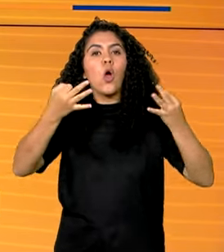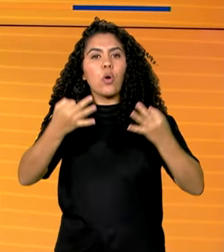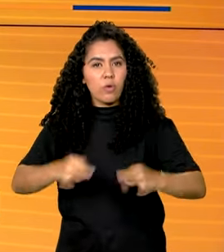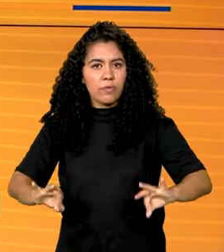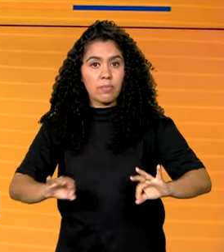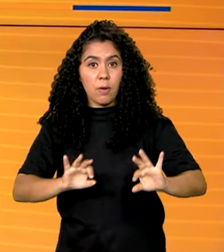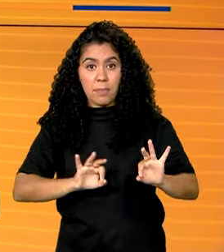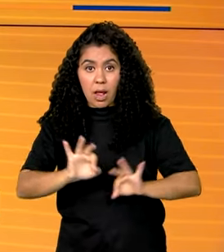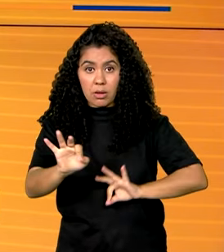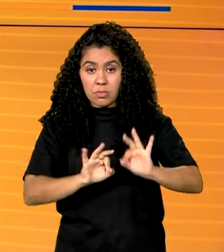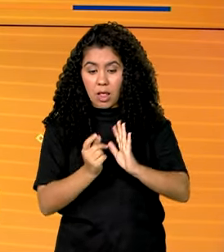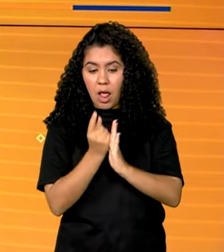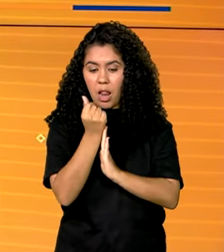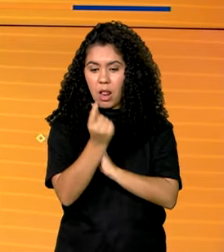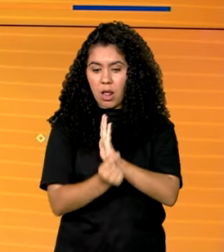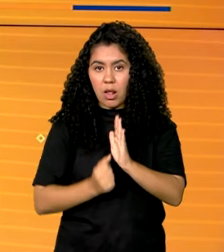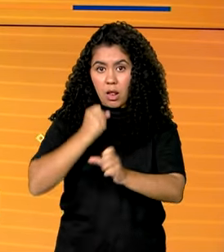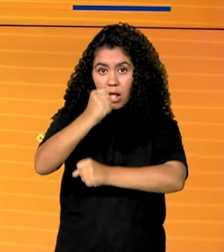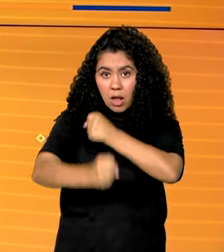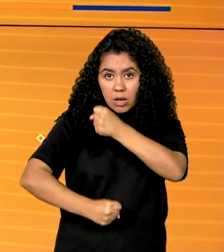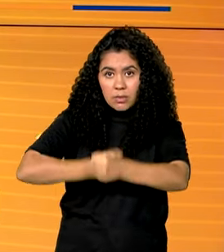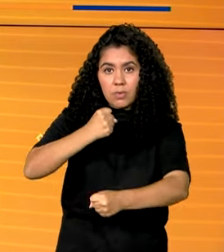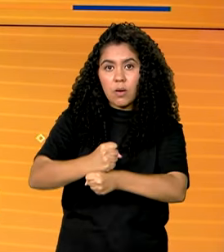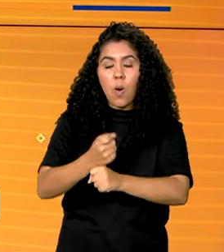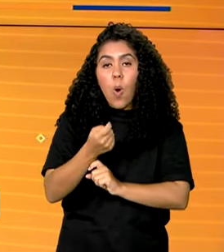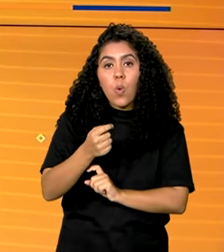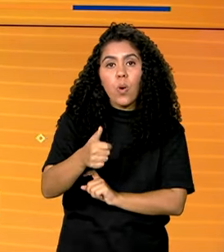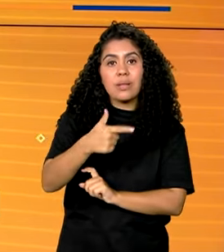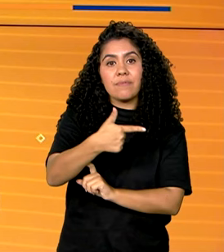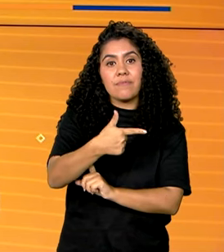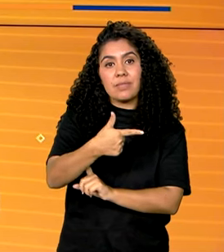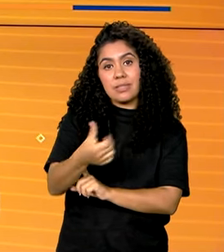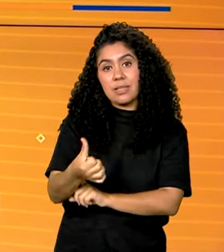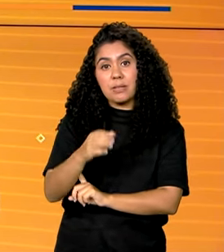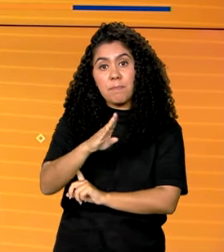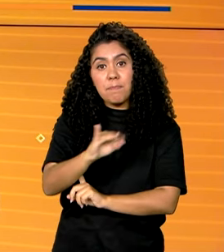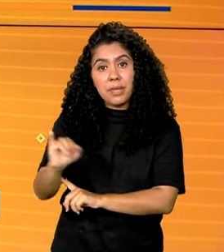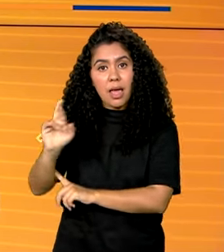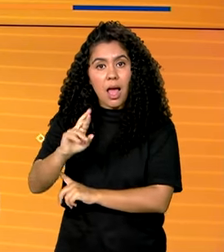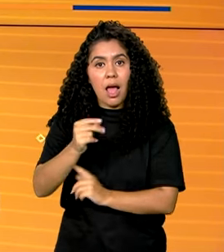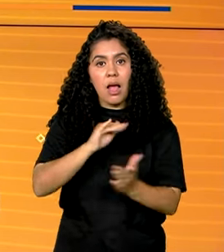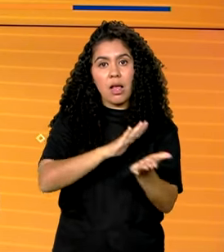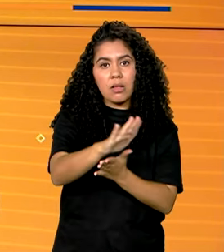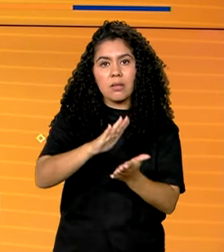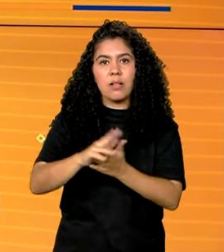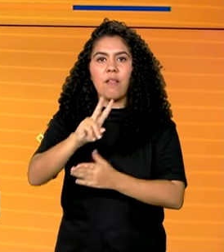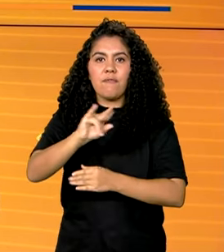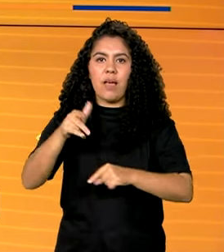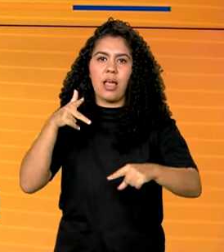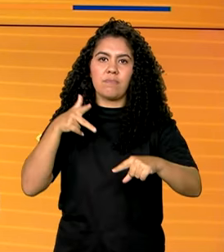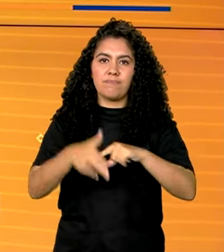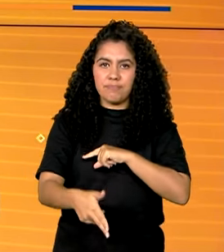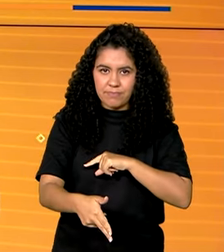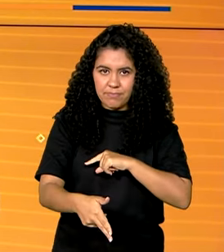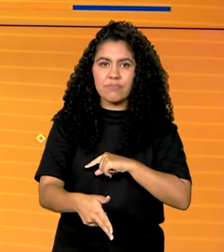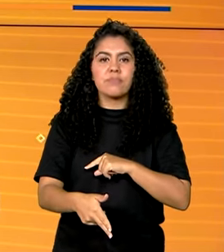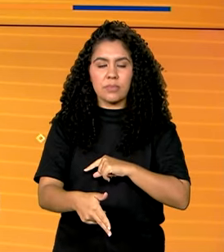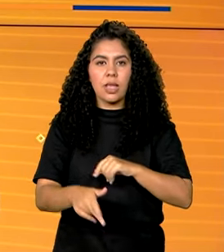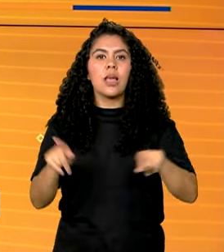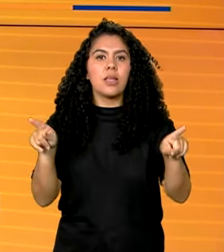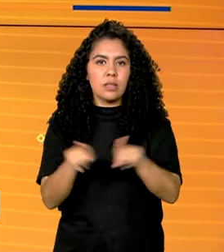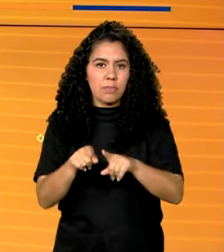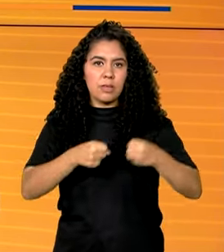elaboração do orçamento do ano que vem, quase 26 bilhões de reais em despesas vão ser cortadas. E reforçou o